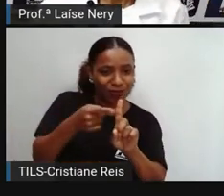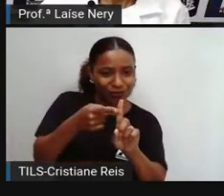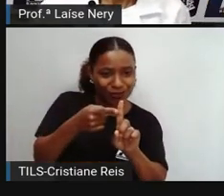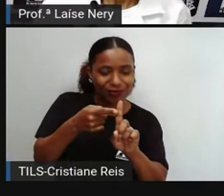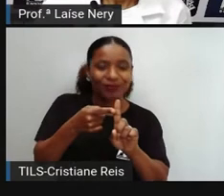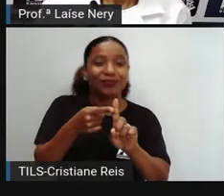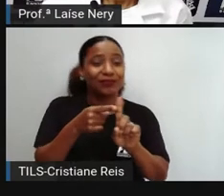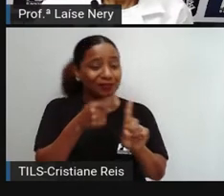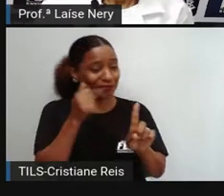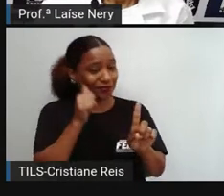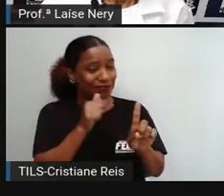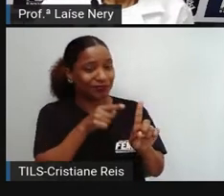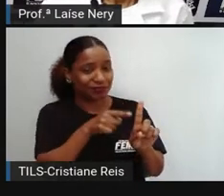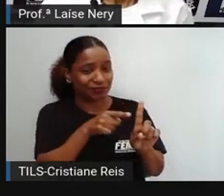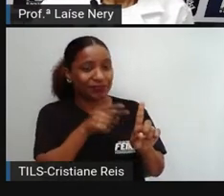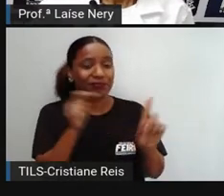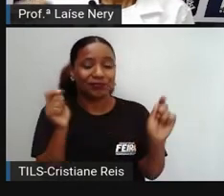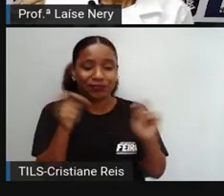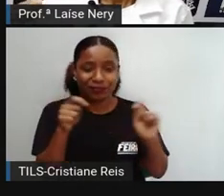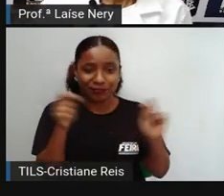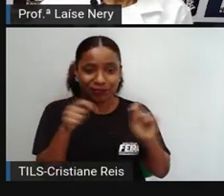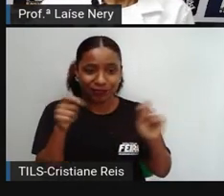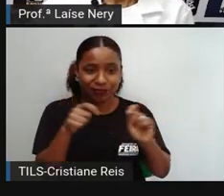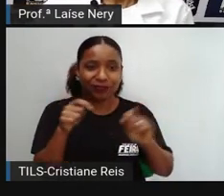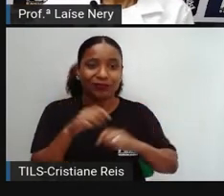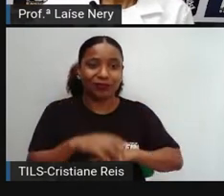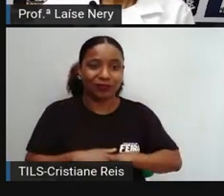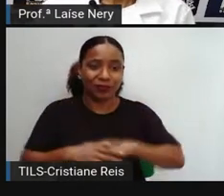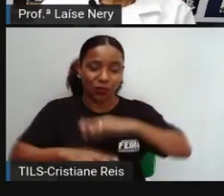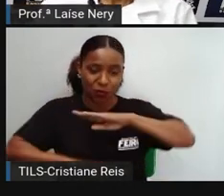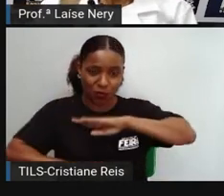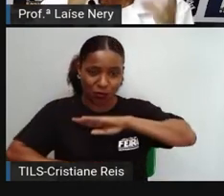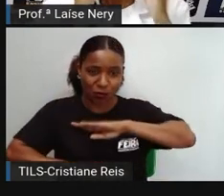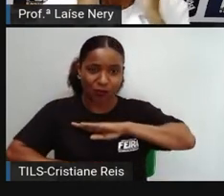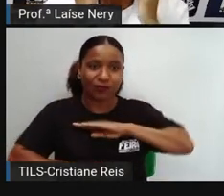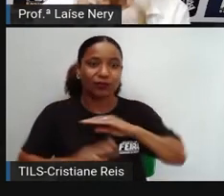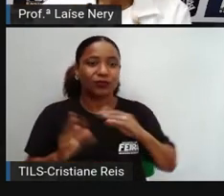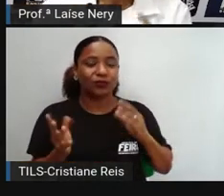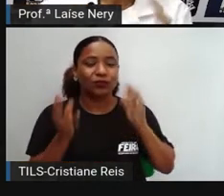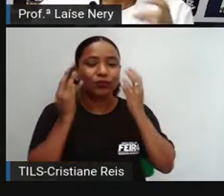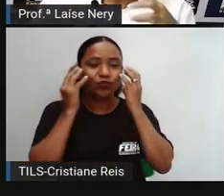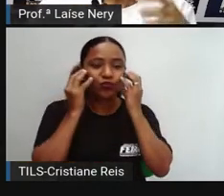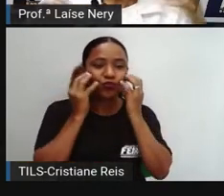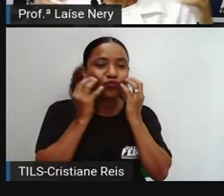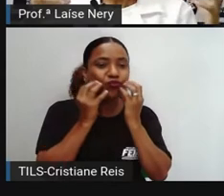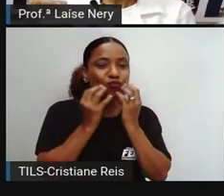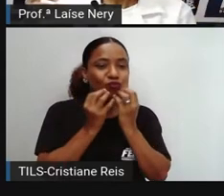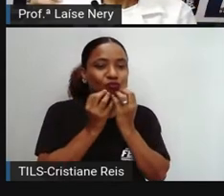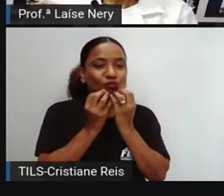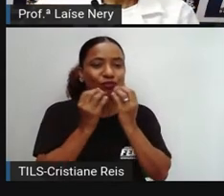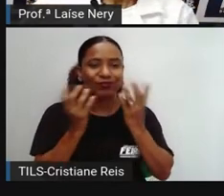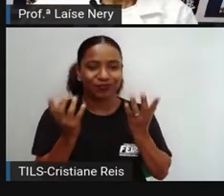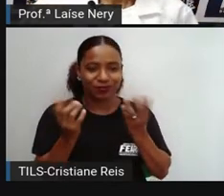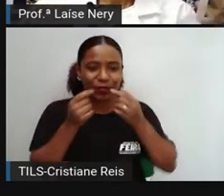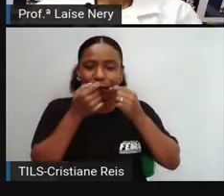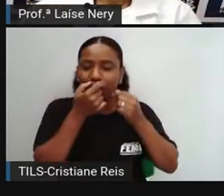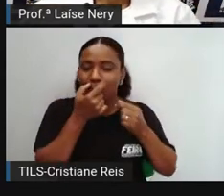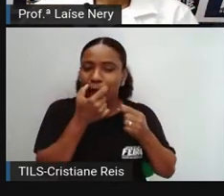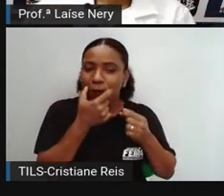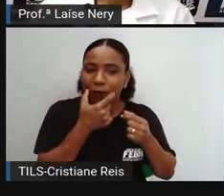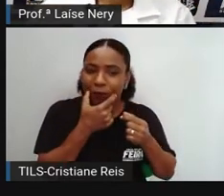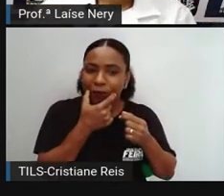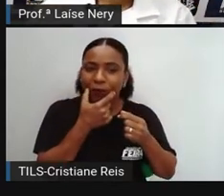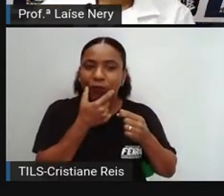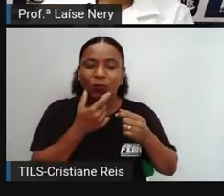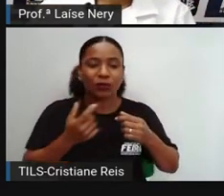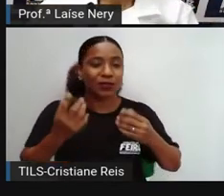seu corpo vai ocorrer o crescimento de pelos, vai ter barba. e pelas, em